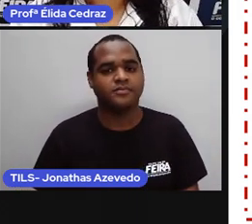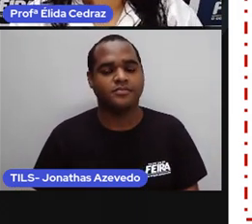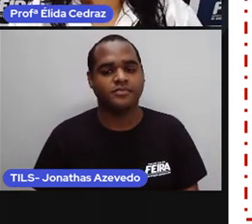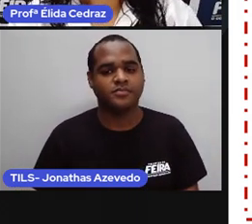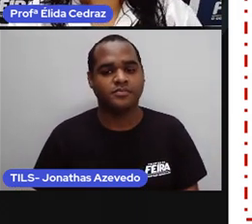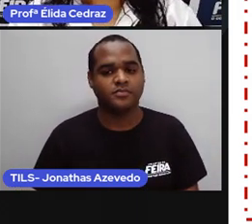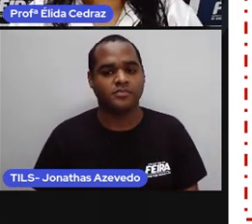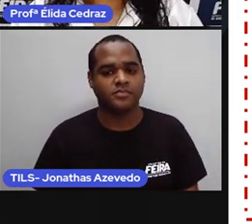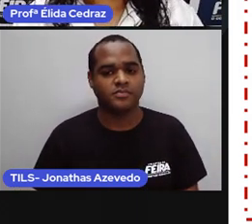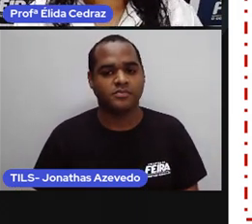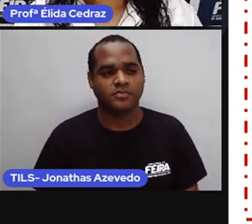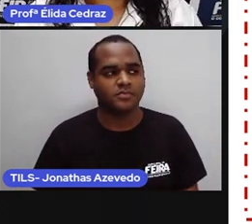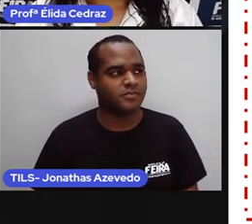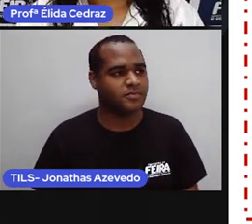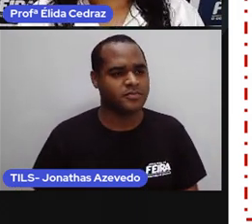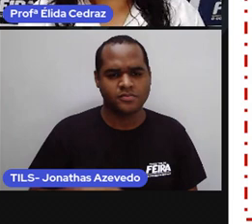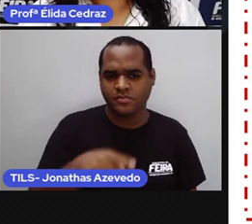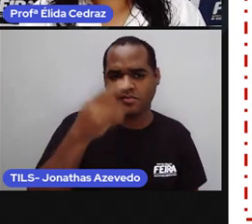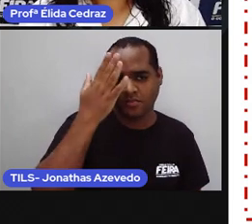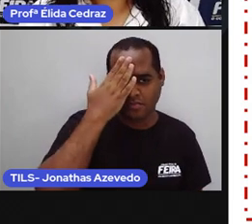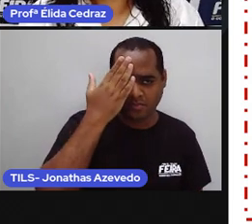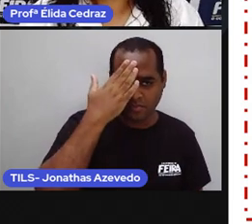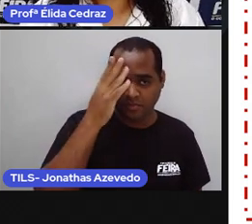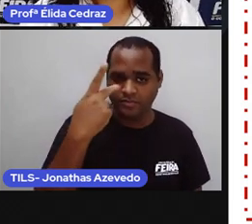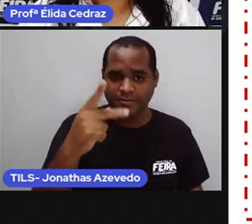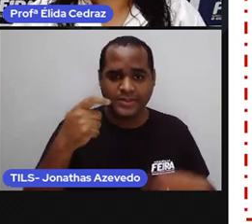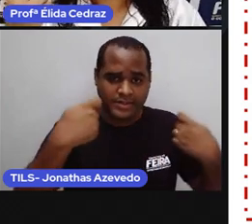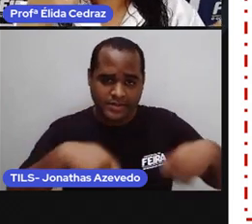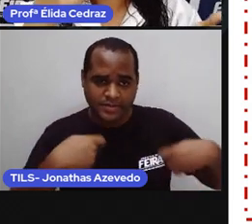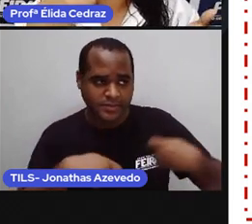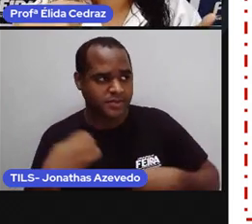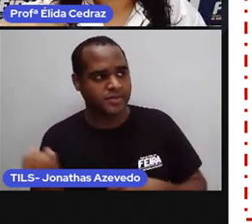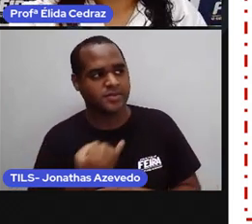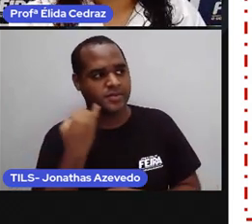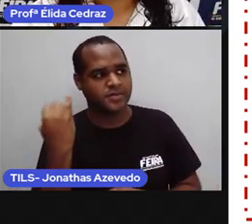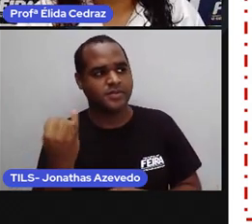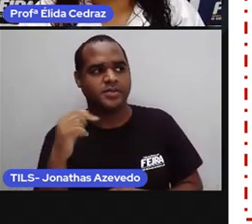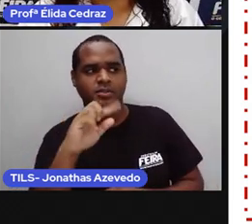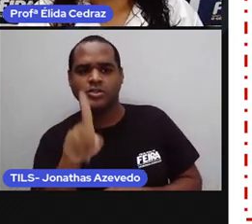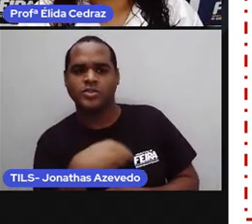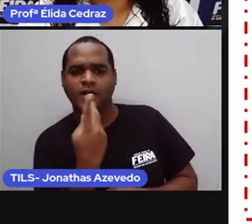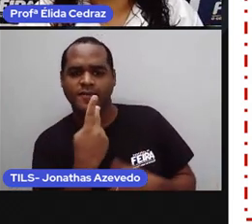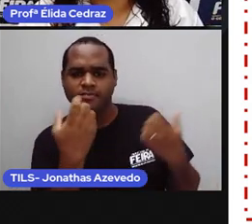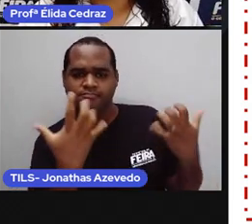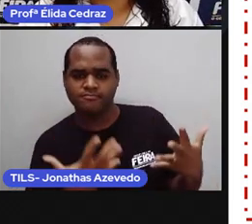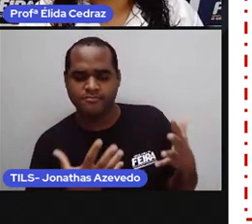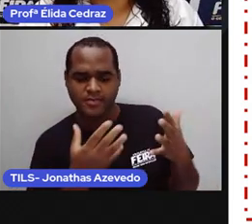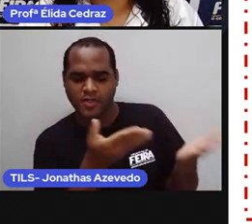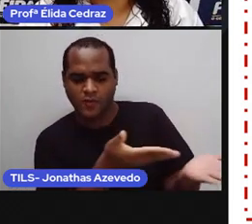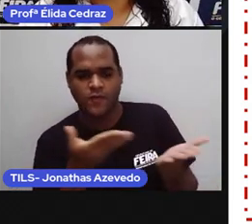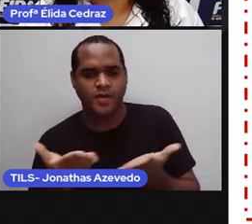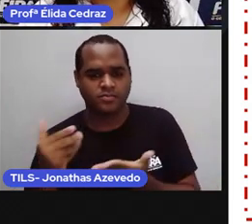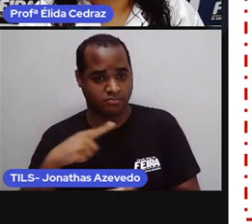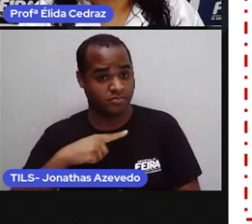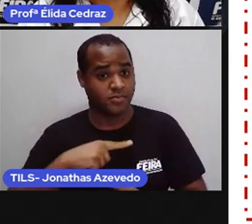Você sabe o que precisa para a gente preencher um convite?